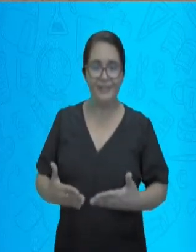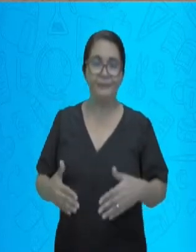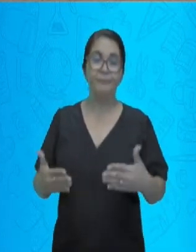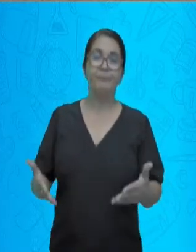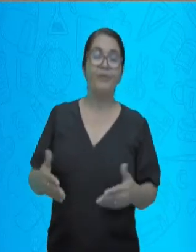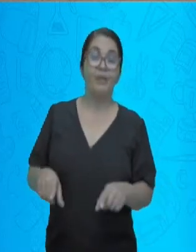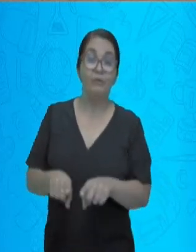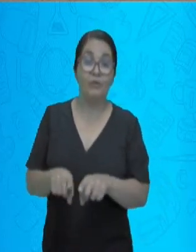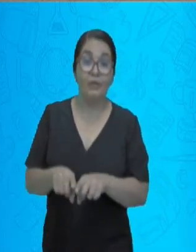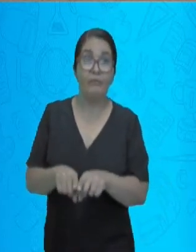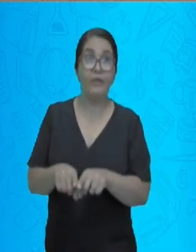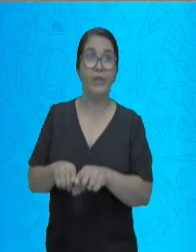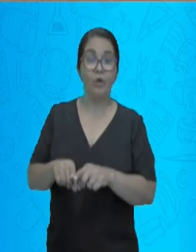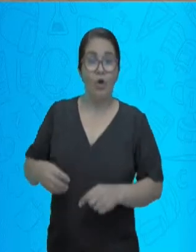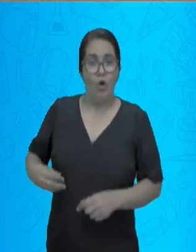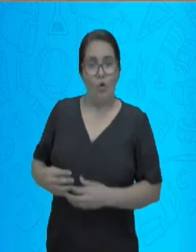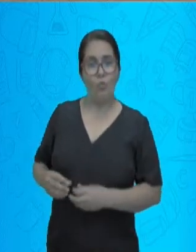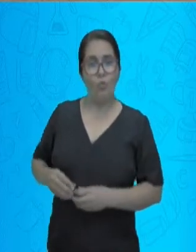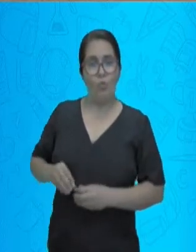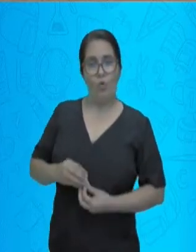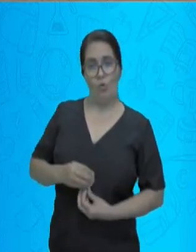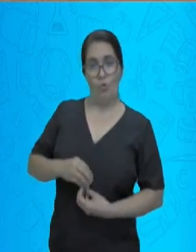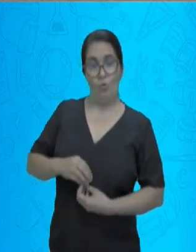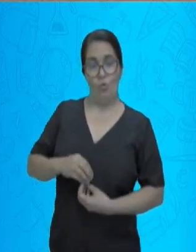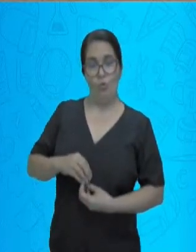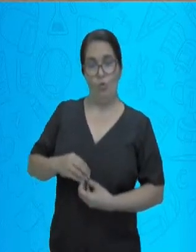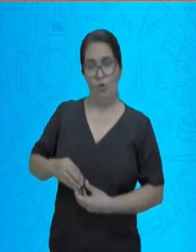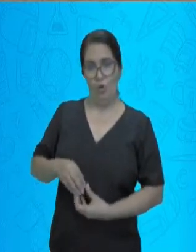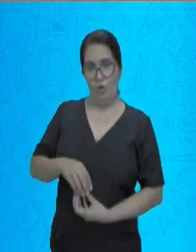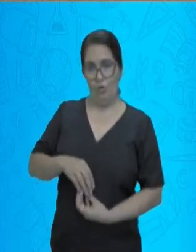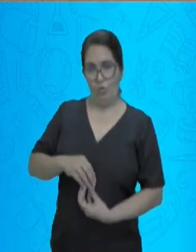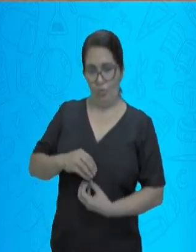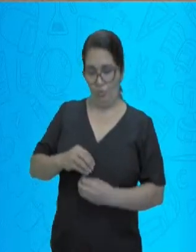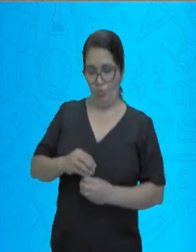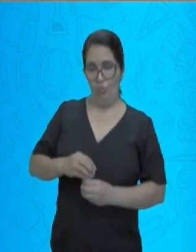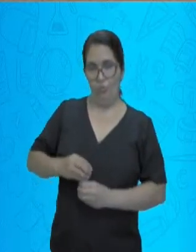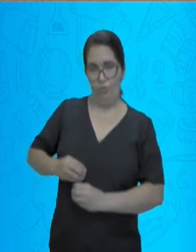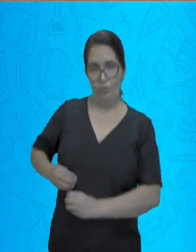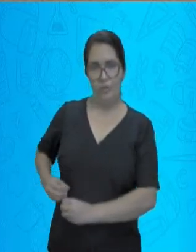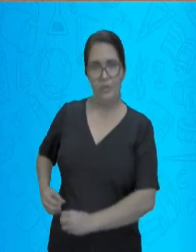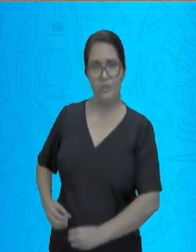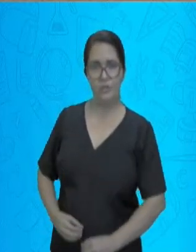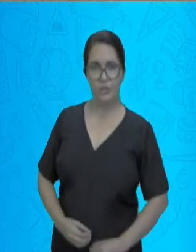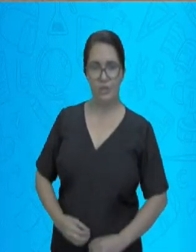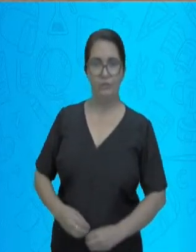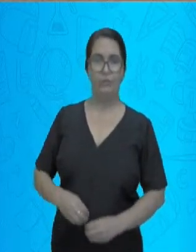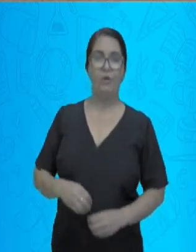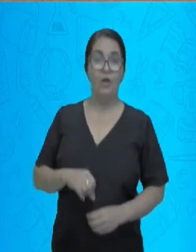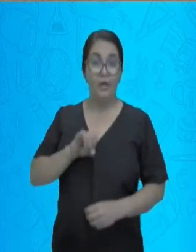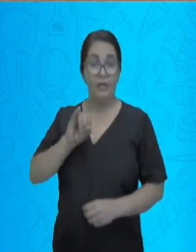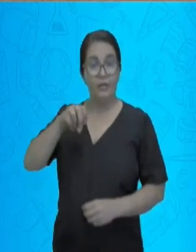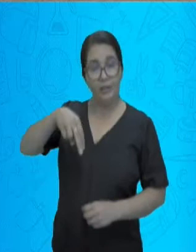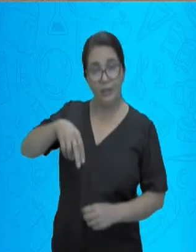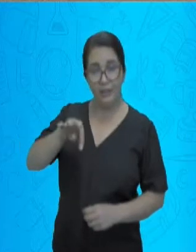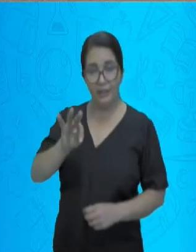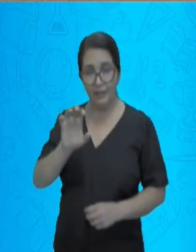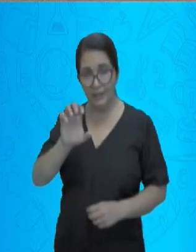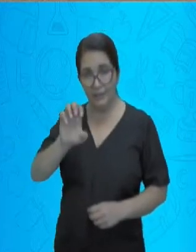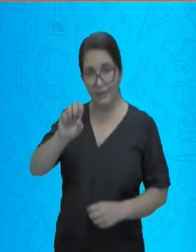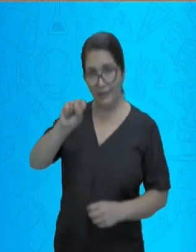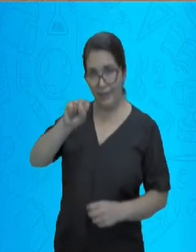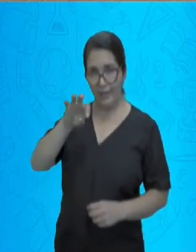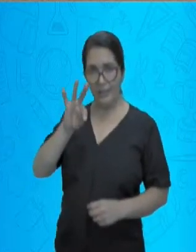porções. Ele é dividido no duodeno, no jejuno e no hílio, que também vão sendo partes,